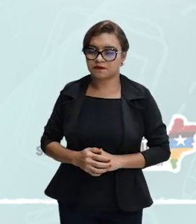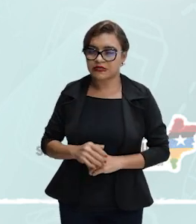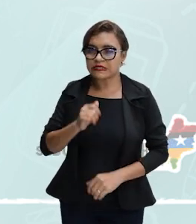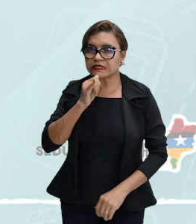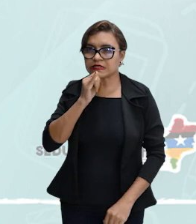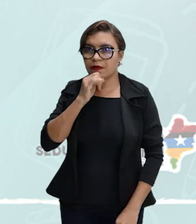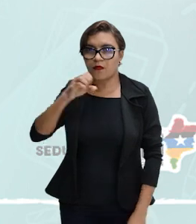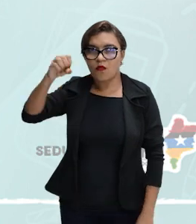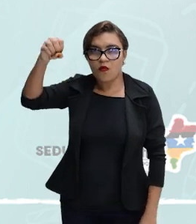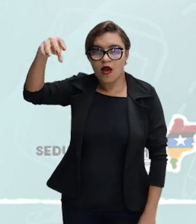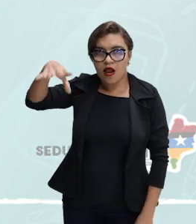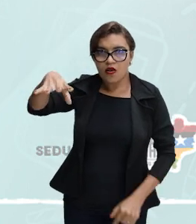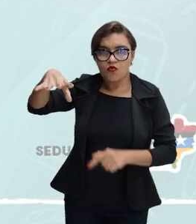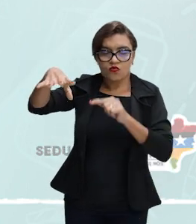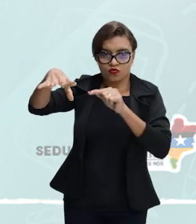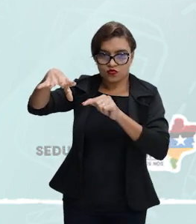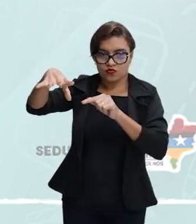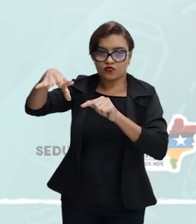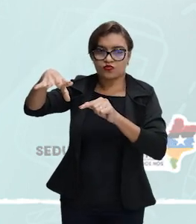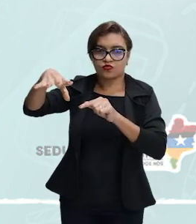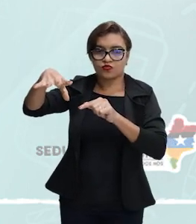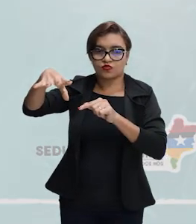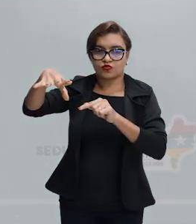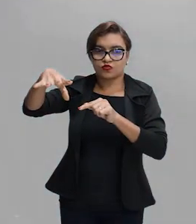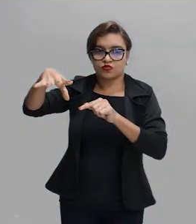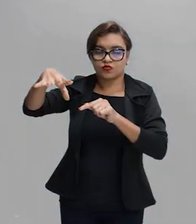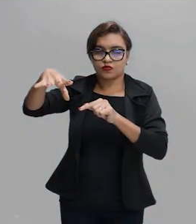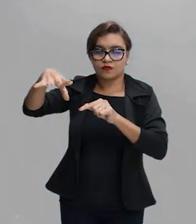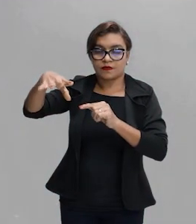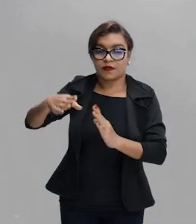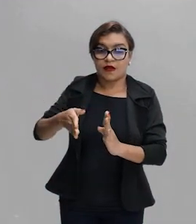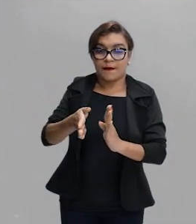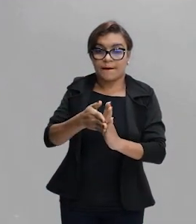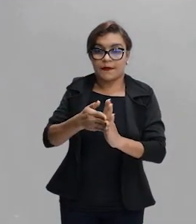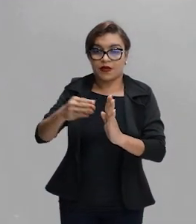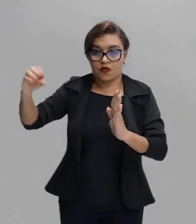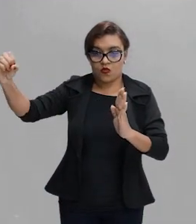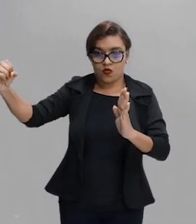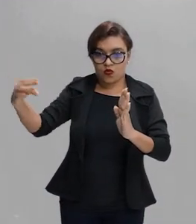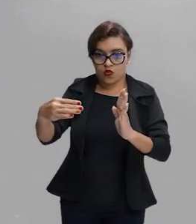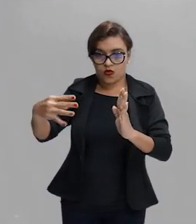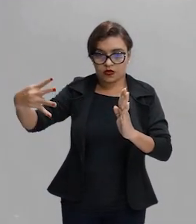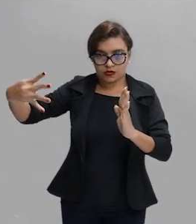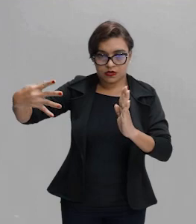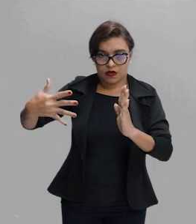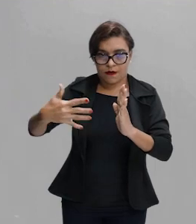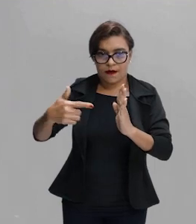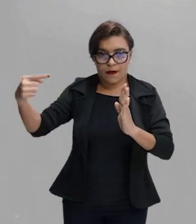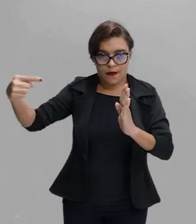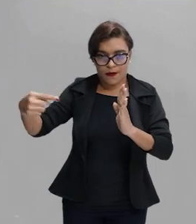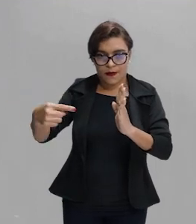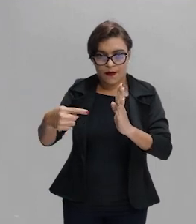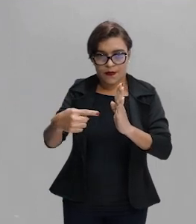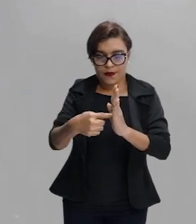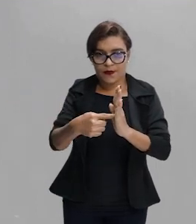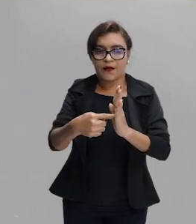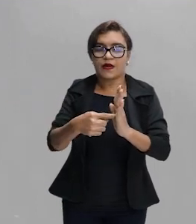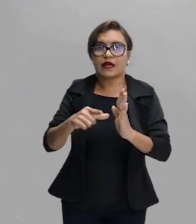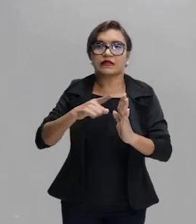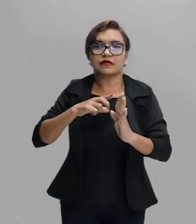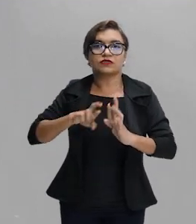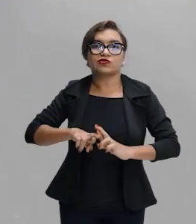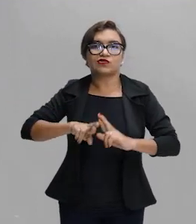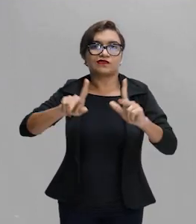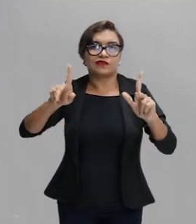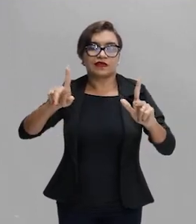luz ela vai bater na primeira na primeira lâmina. Ok? Quando ela bate na primeira lâmina há uma diferença,